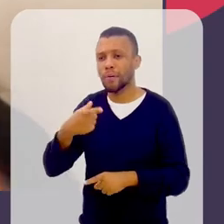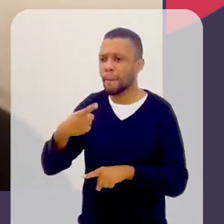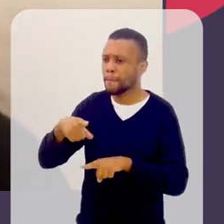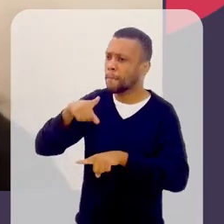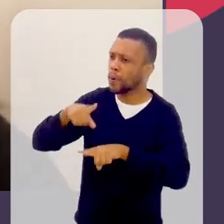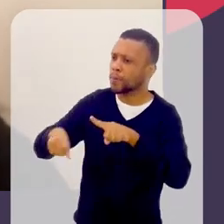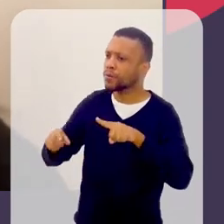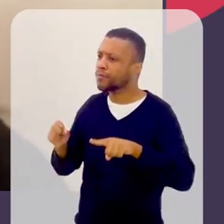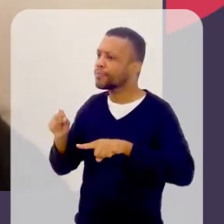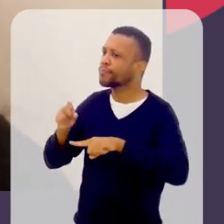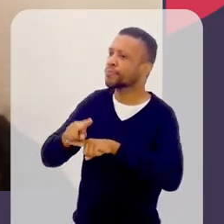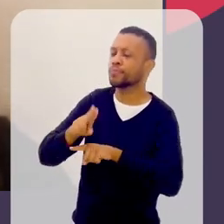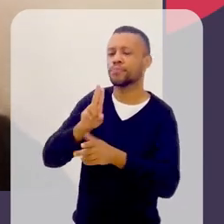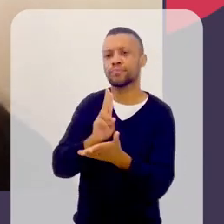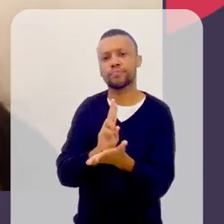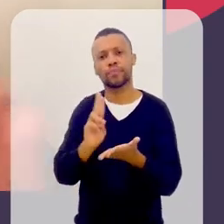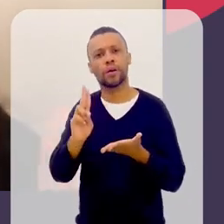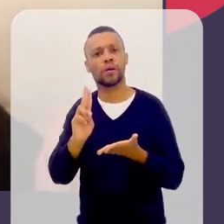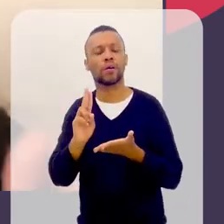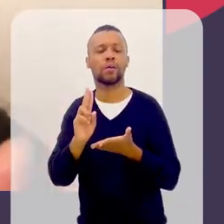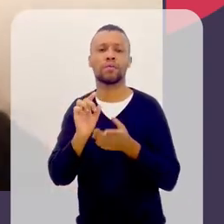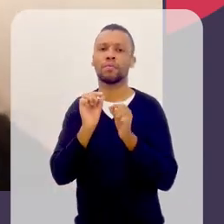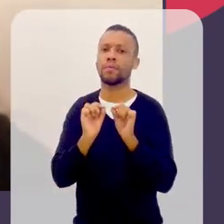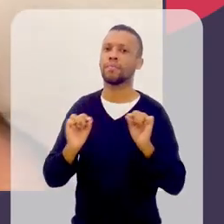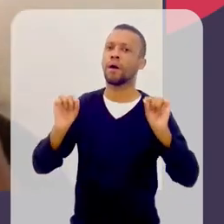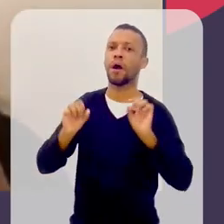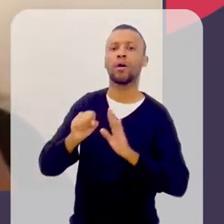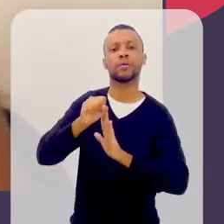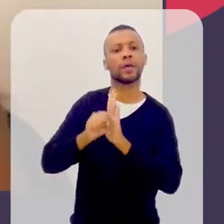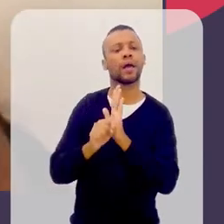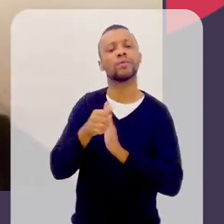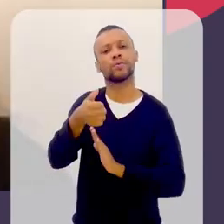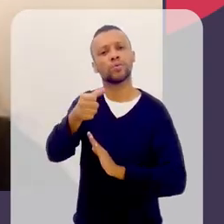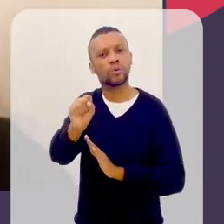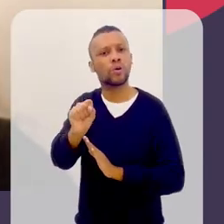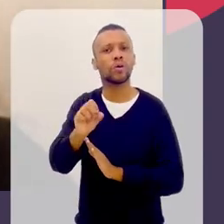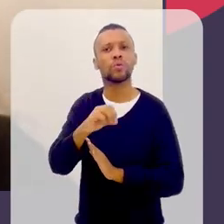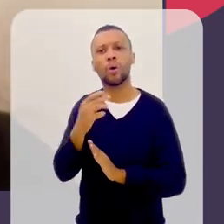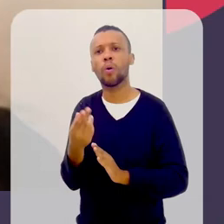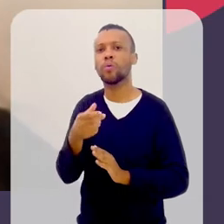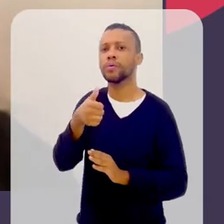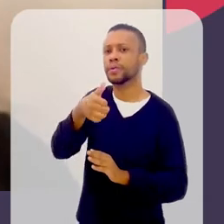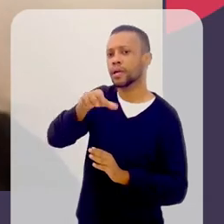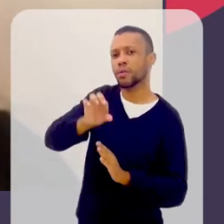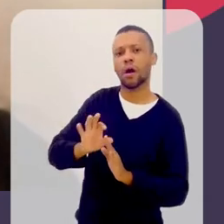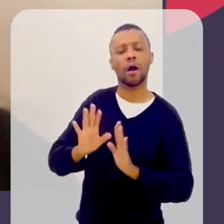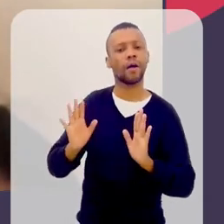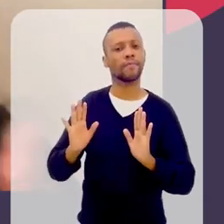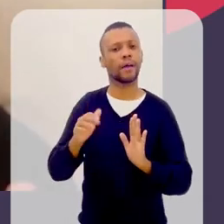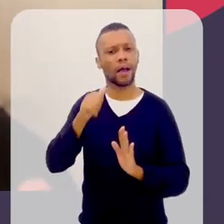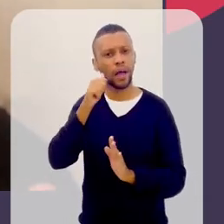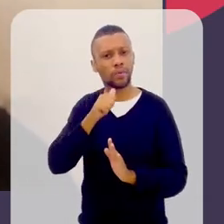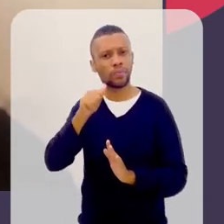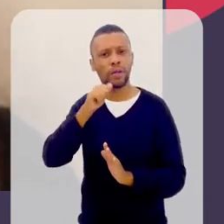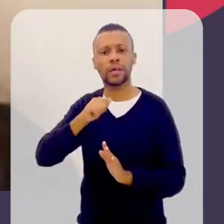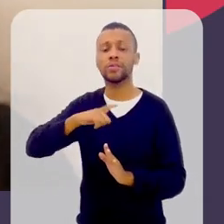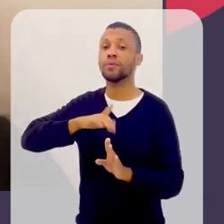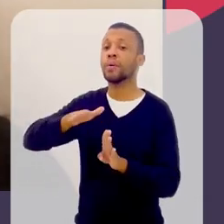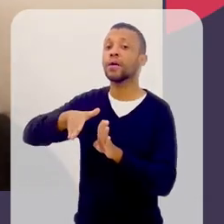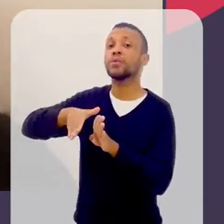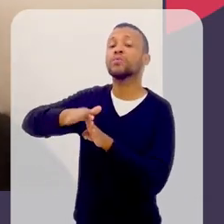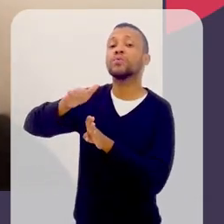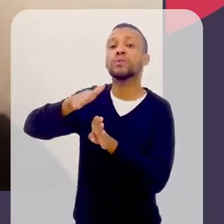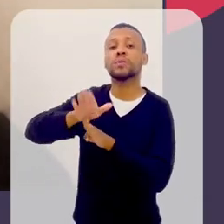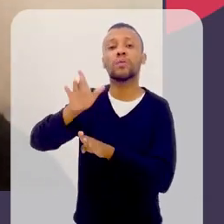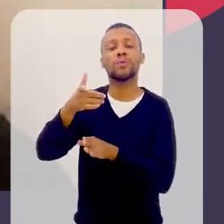frequentar a universidade até por volta do século XVIII para o século XIX. Então, as mulheres tinham uma instrução